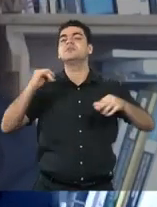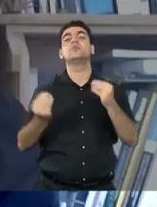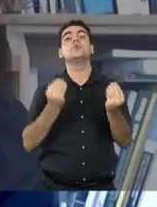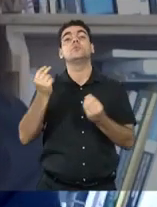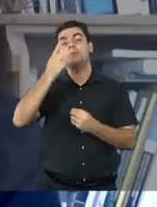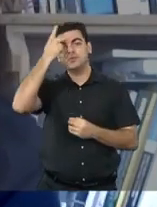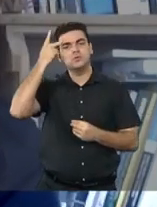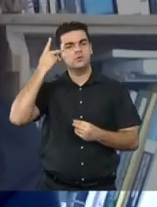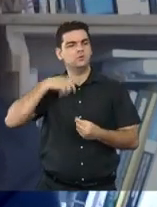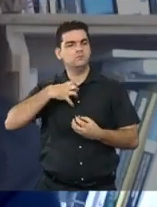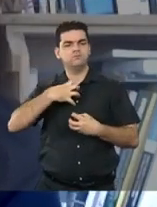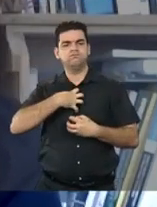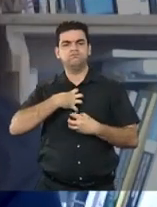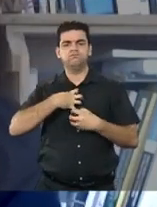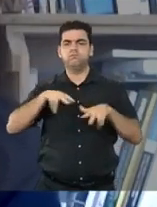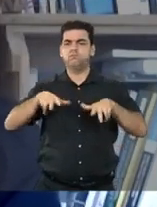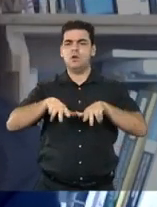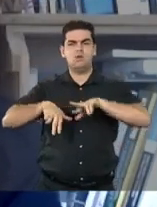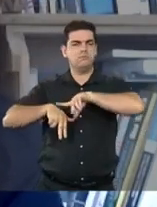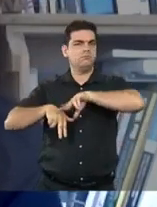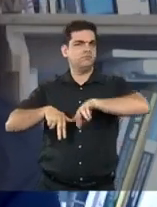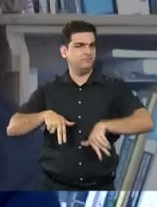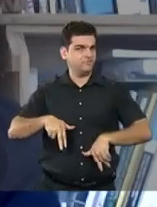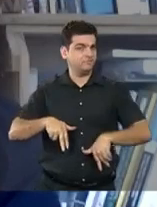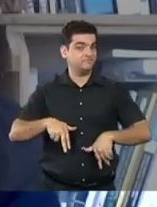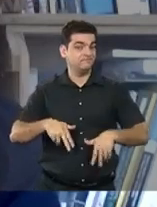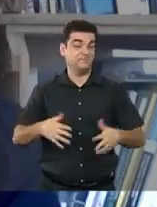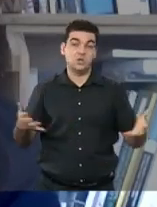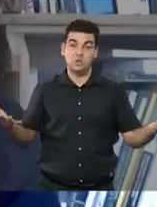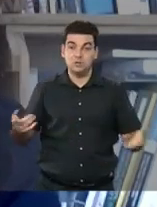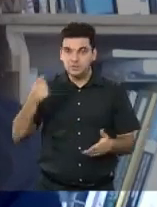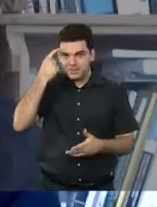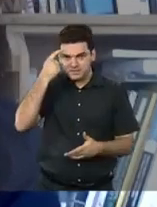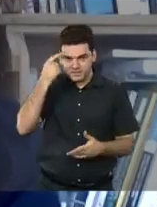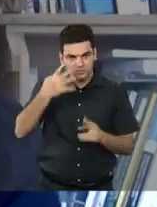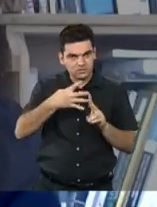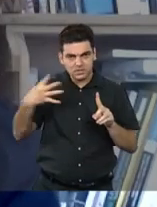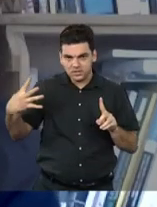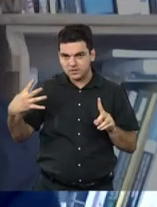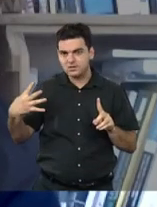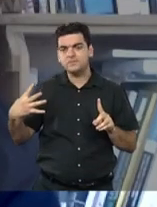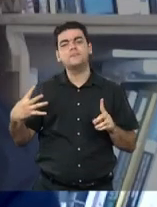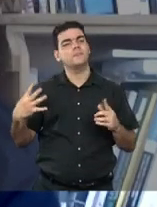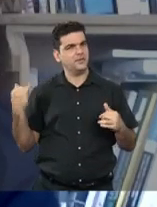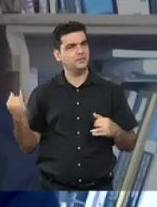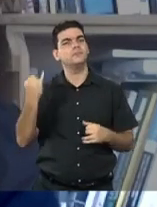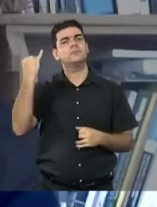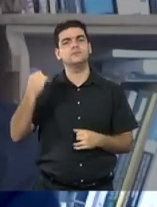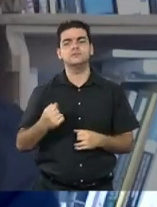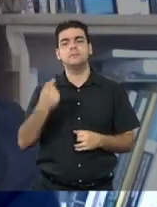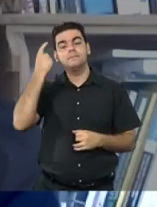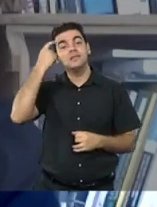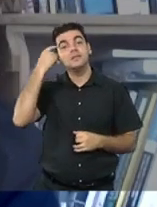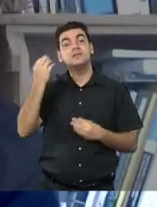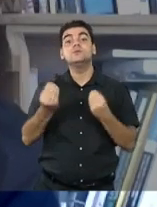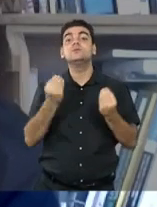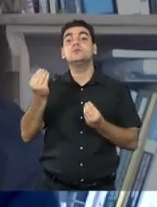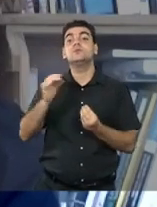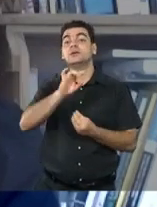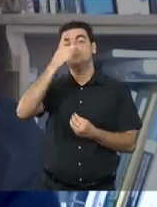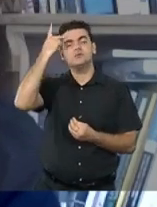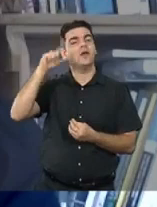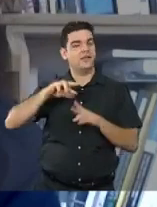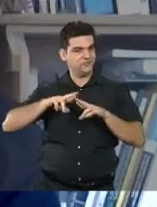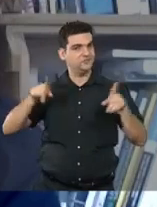ser humano é diverso, natural. Então, celebrar a transexualidade é uma forma de celebrar também como o ser humano, ele é